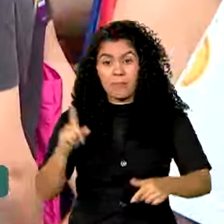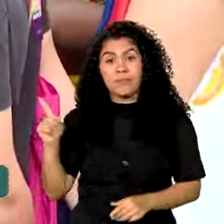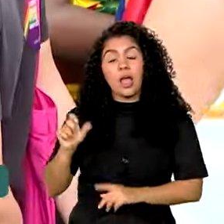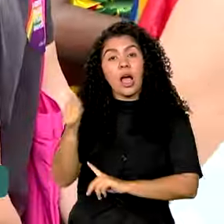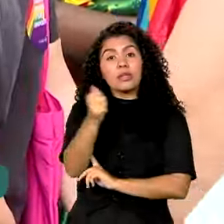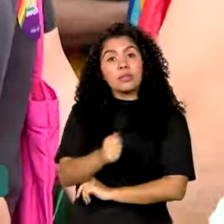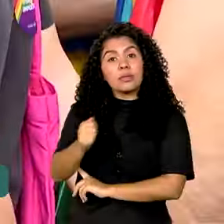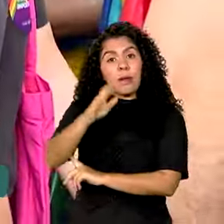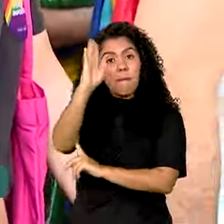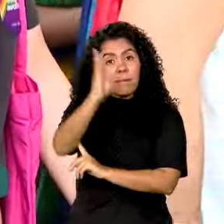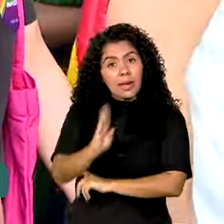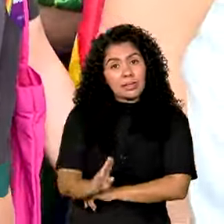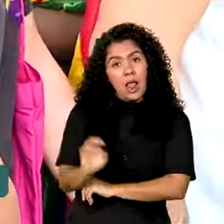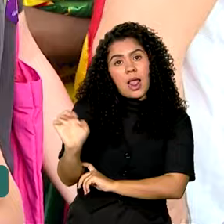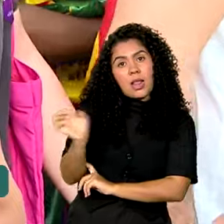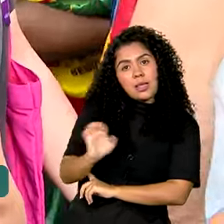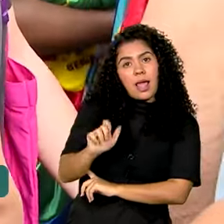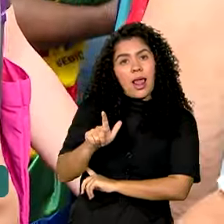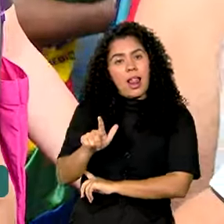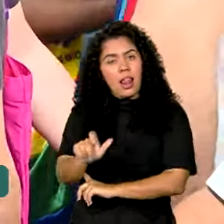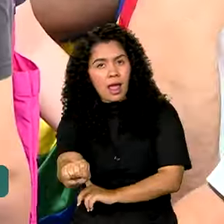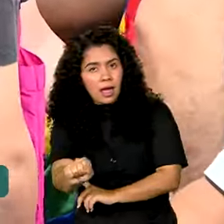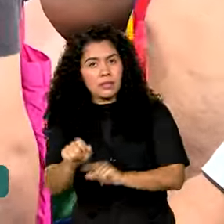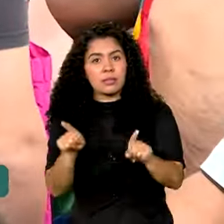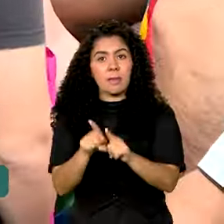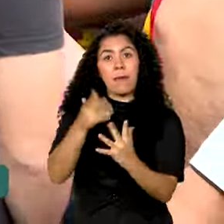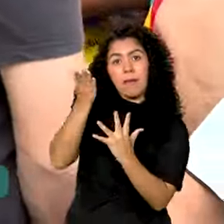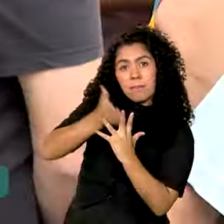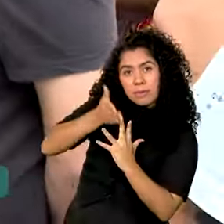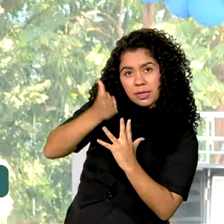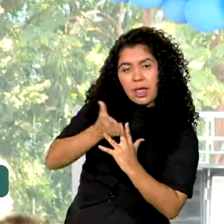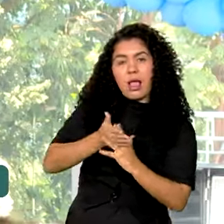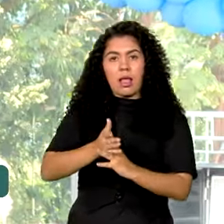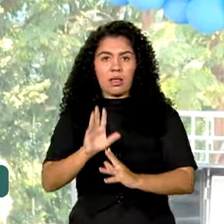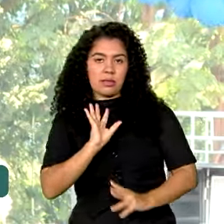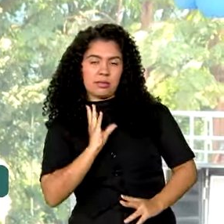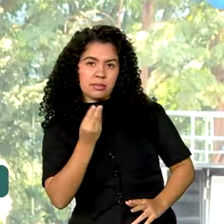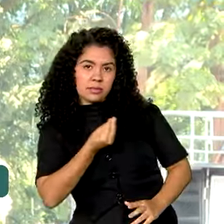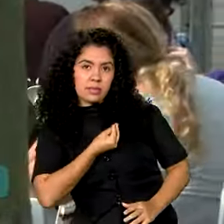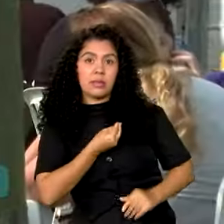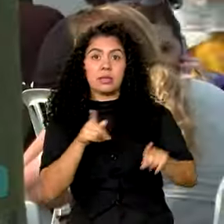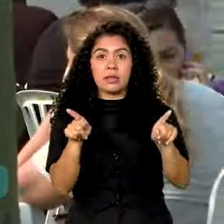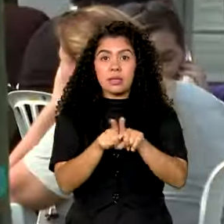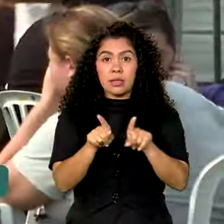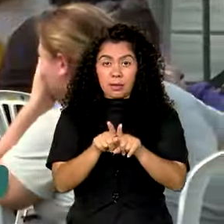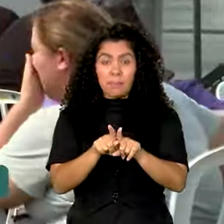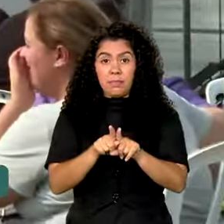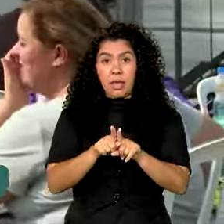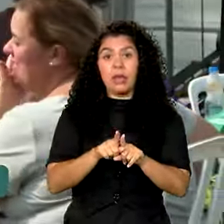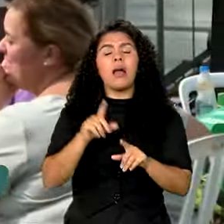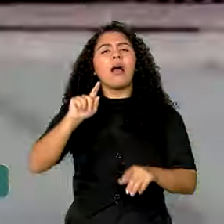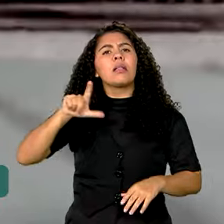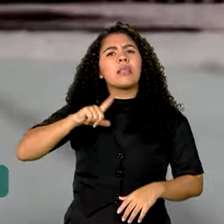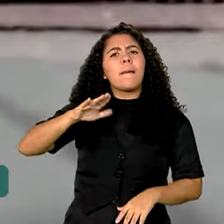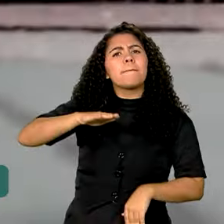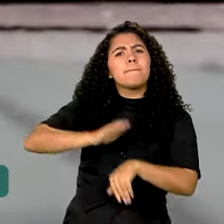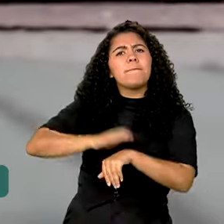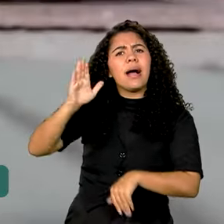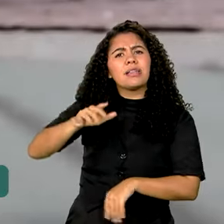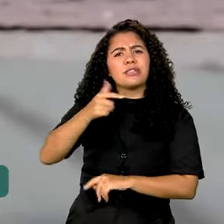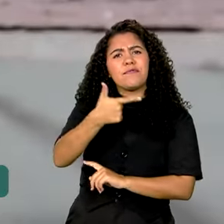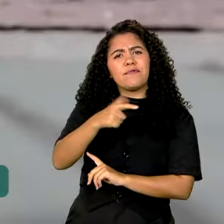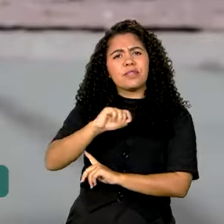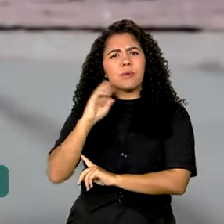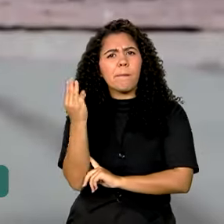Brasileira de Gays, Lésbicas, Bissexuais, Travestis e Transexuais, são mais de 20